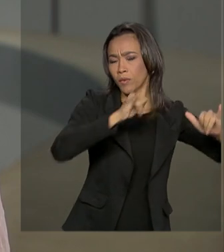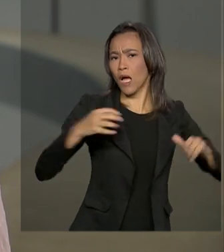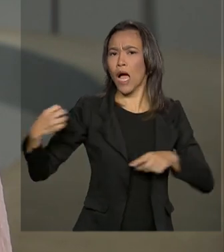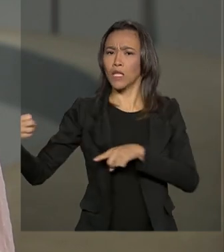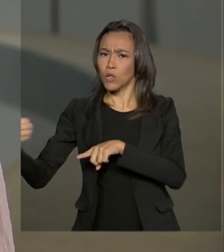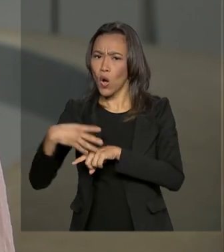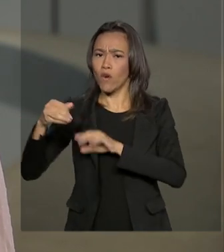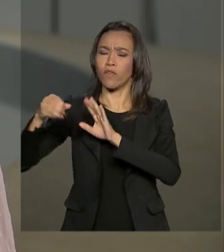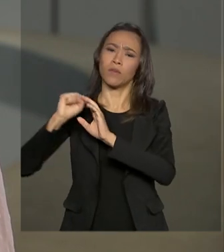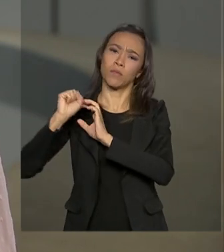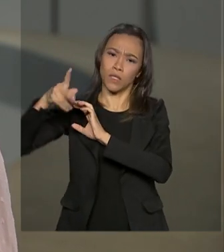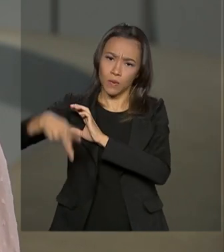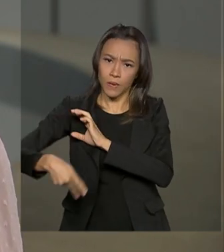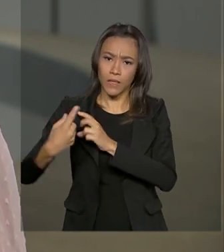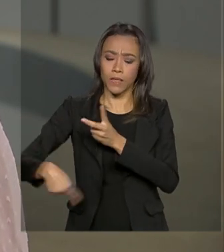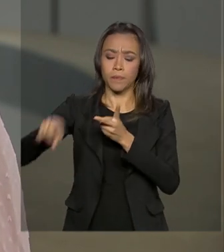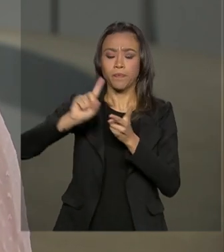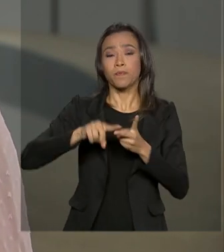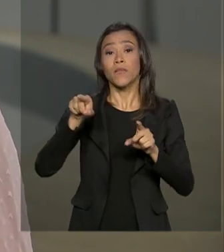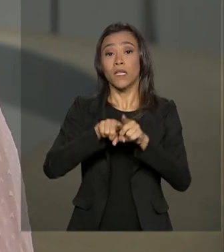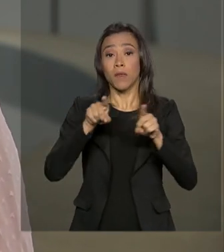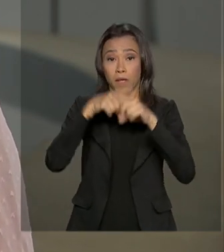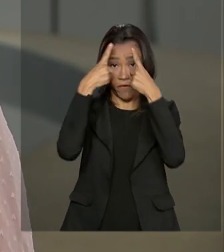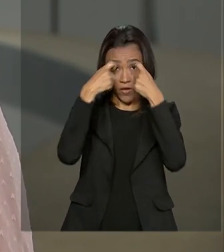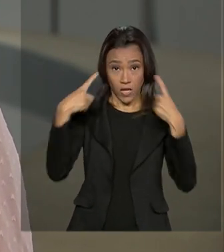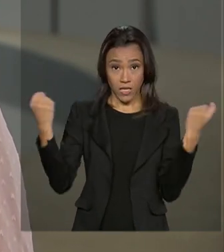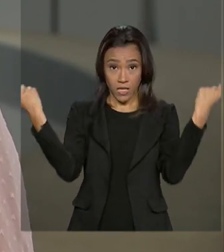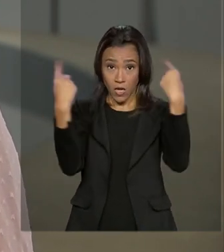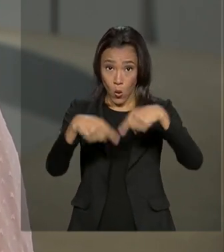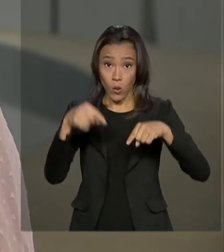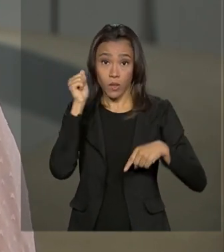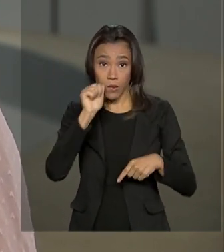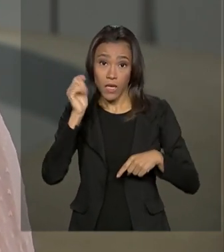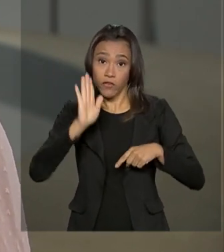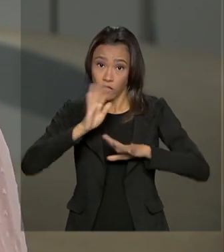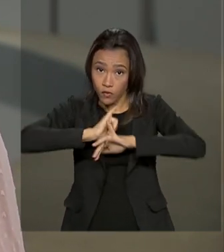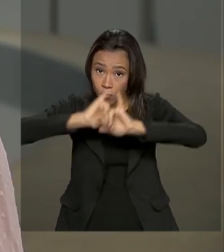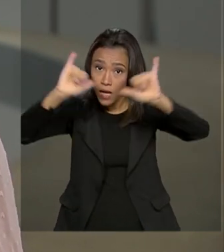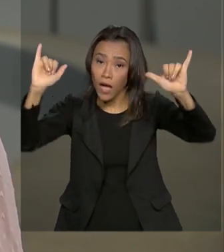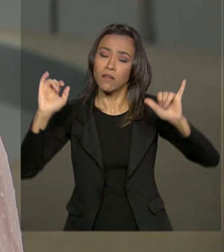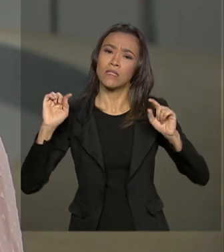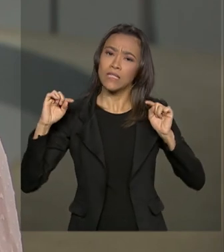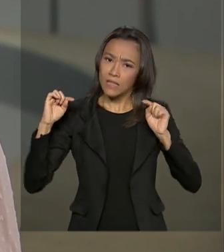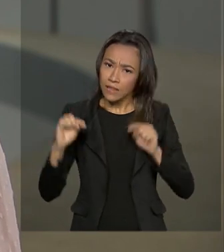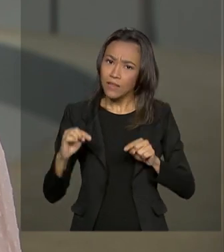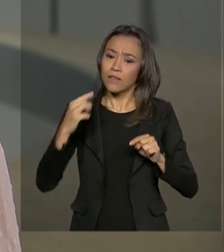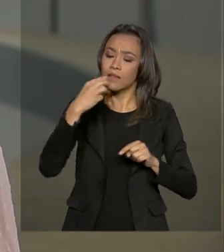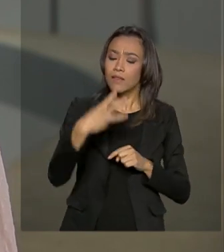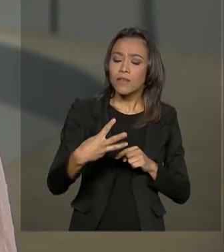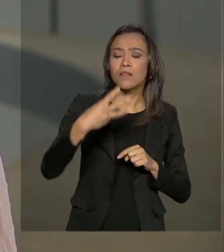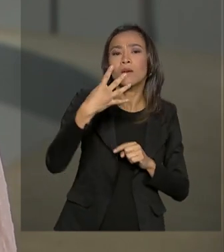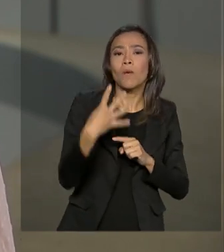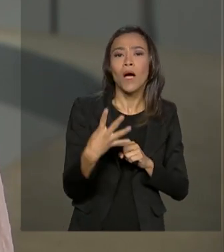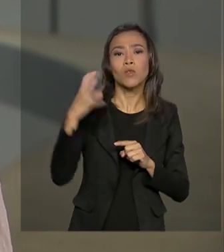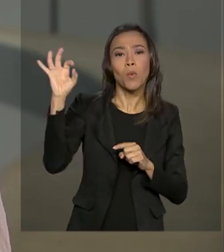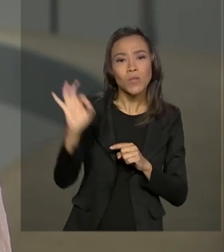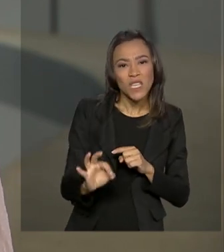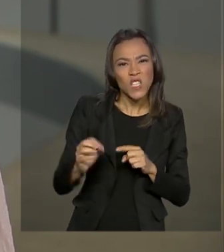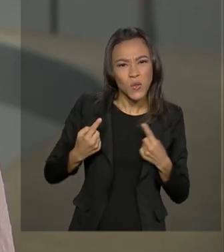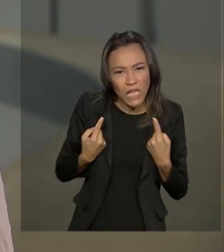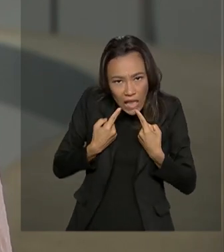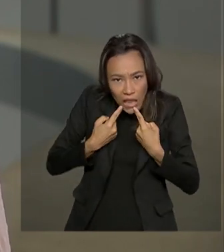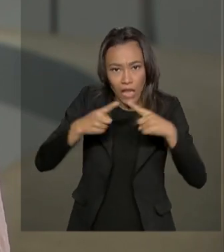Previdência e a de enfrentamento à violência contra a mulher, que levou a um aumento de 34% de